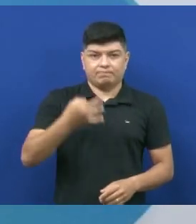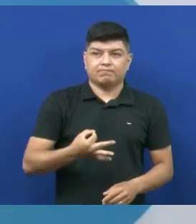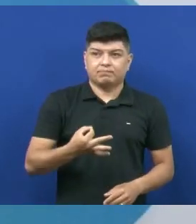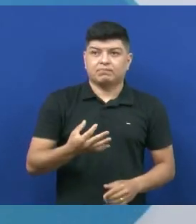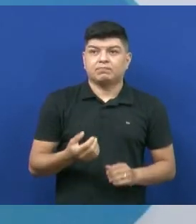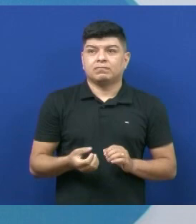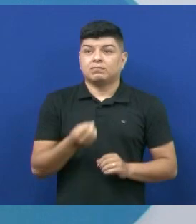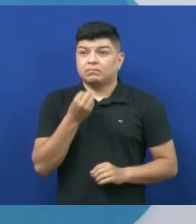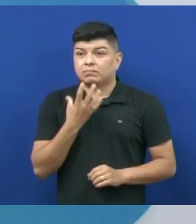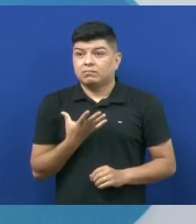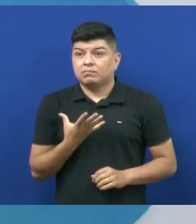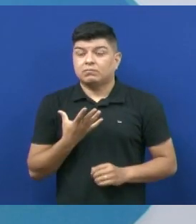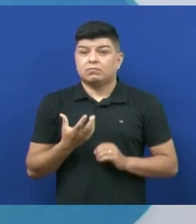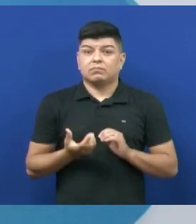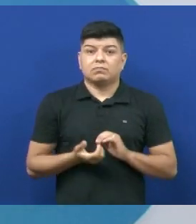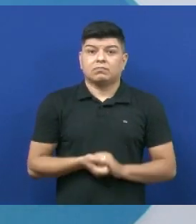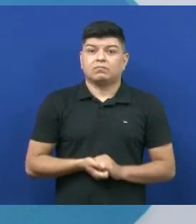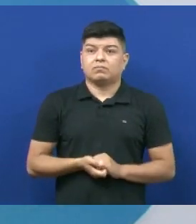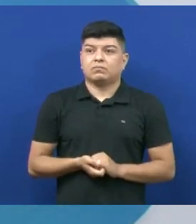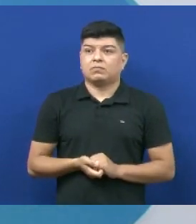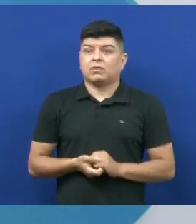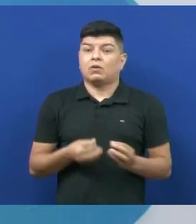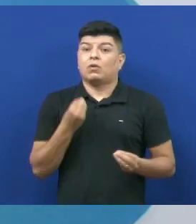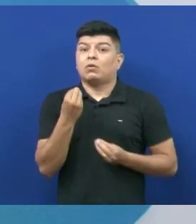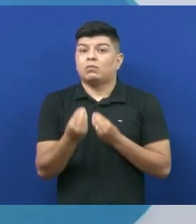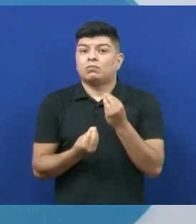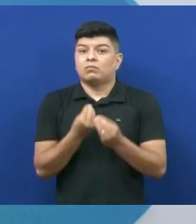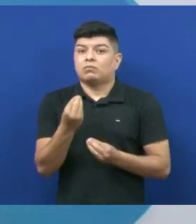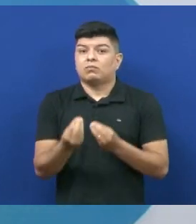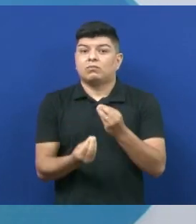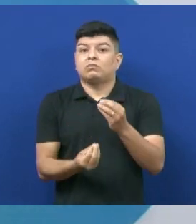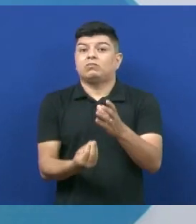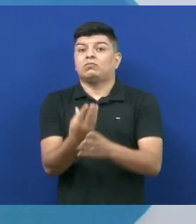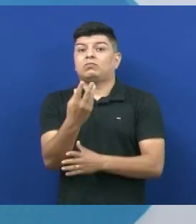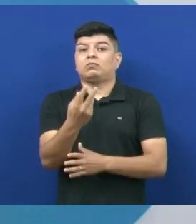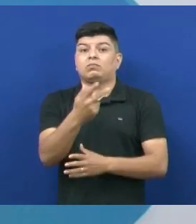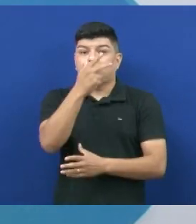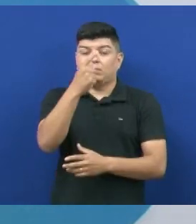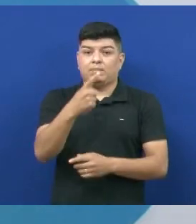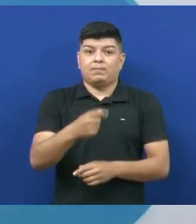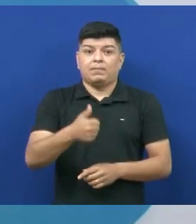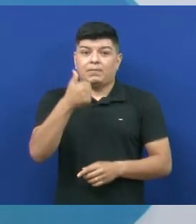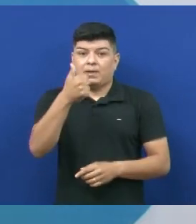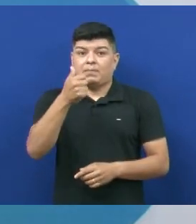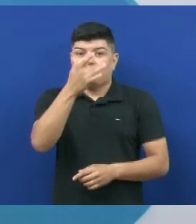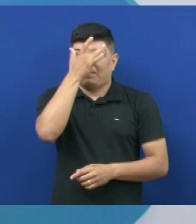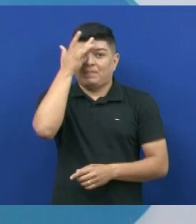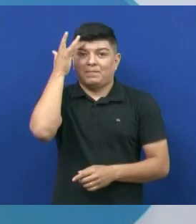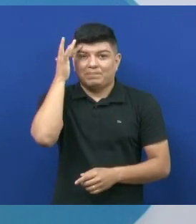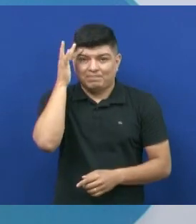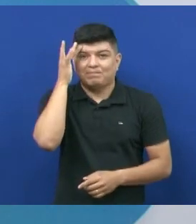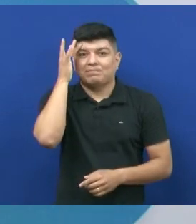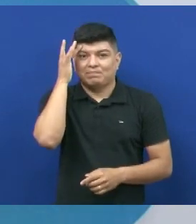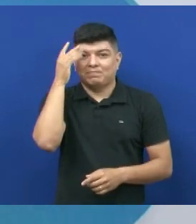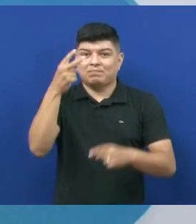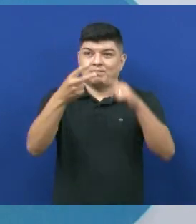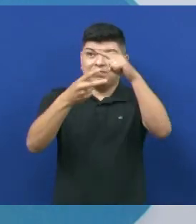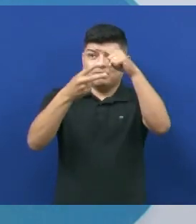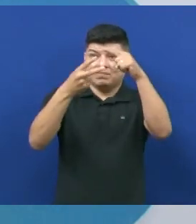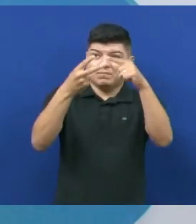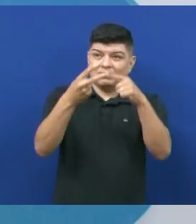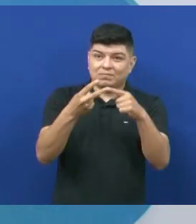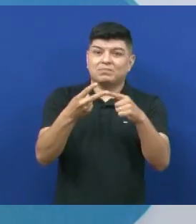Bom, mas como foi que surgiu esse primeiro ser vivo? Bom, nós temos aí duas teorias para